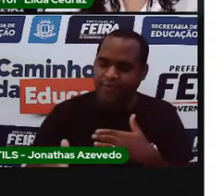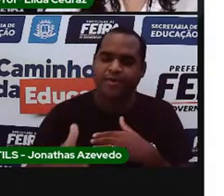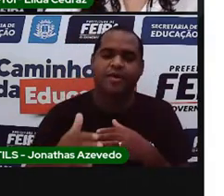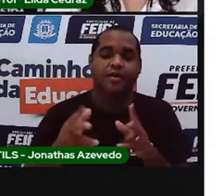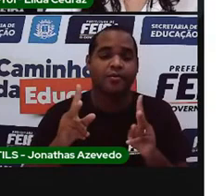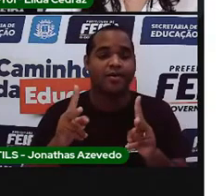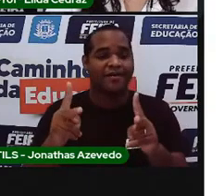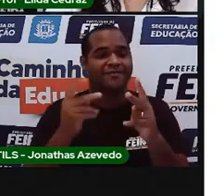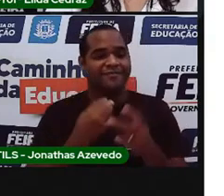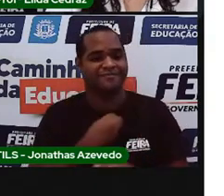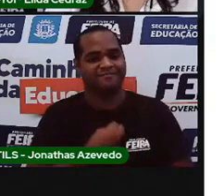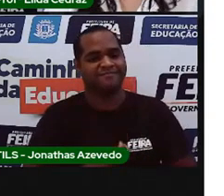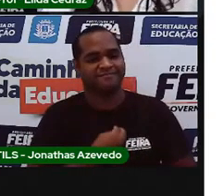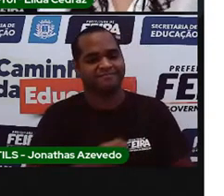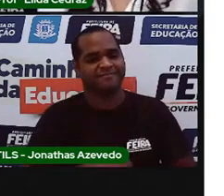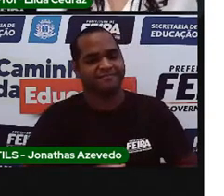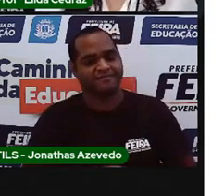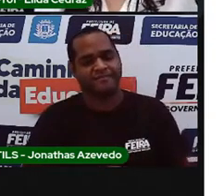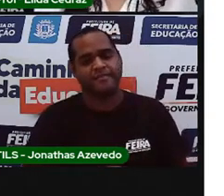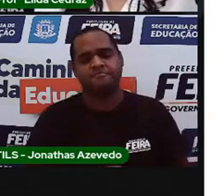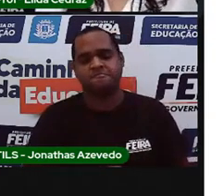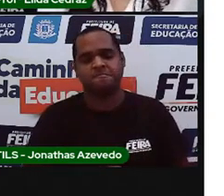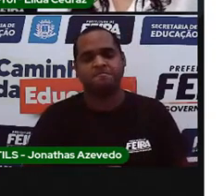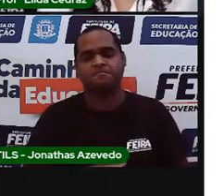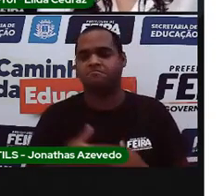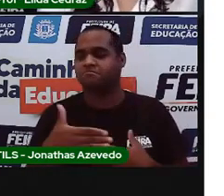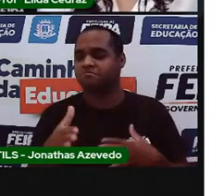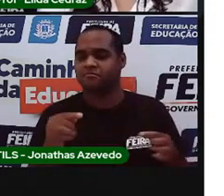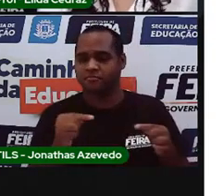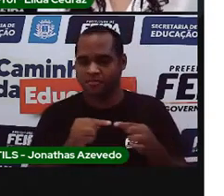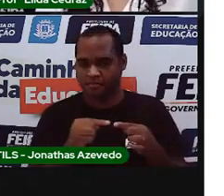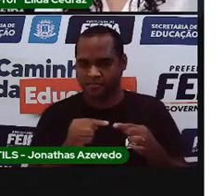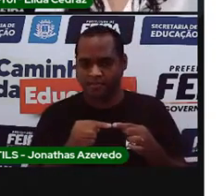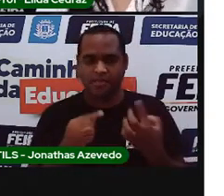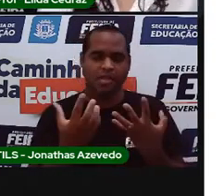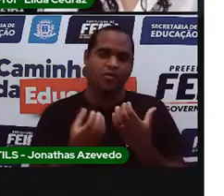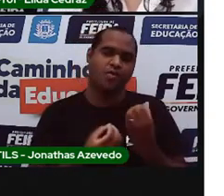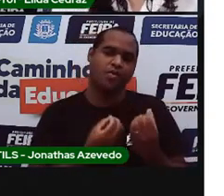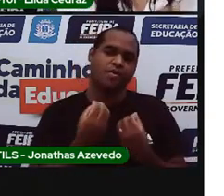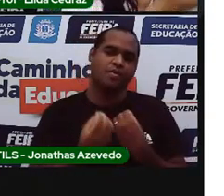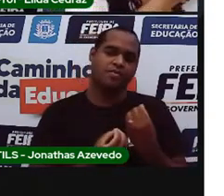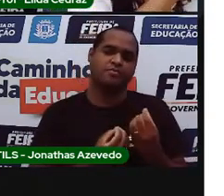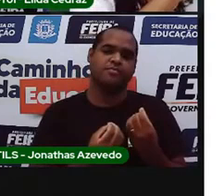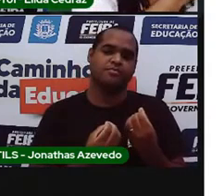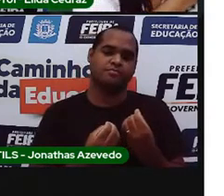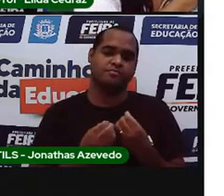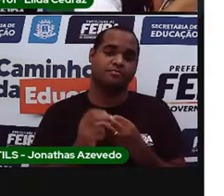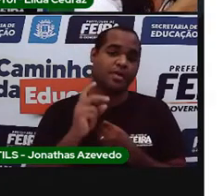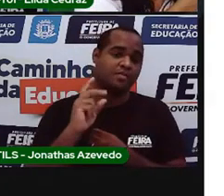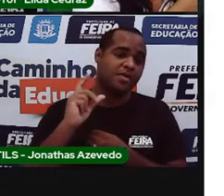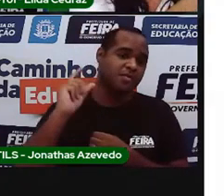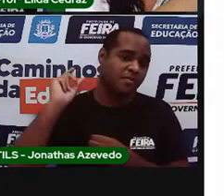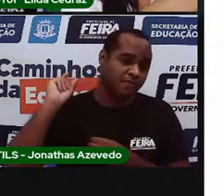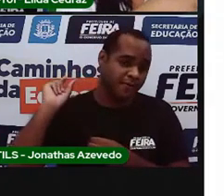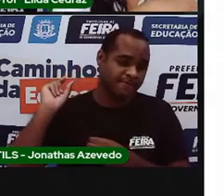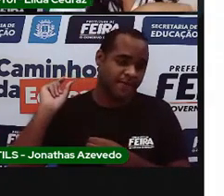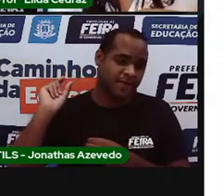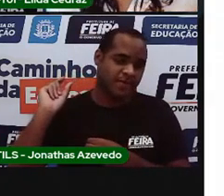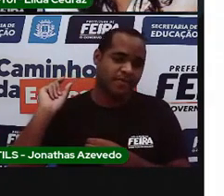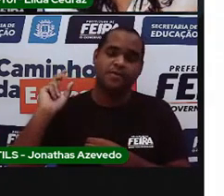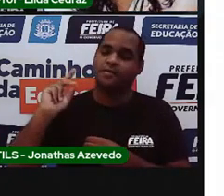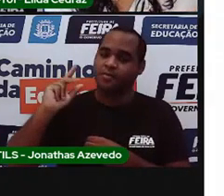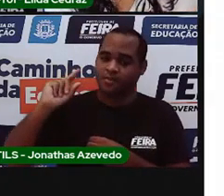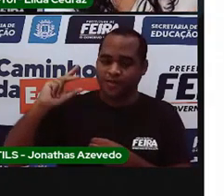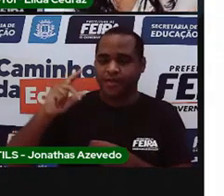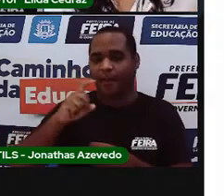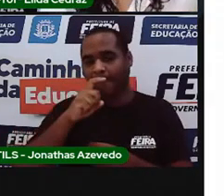eram vivos. E isso foi passado. De lado passado. Dos